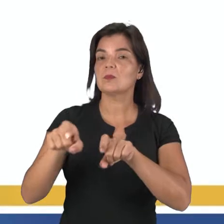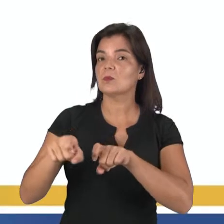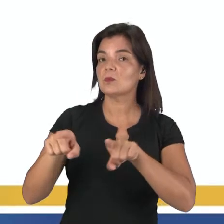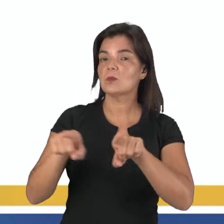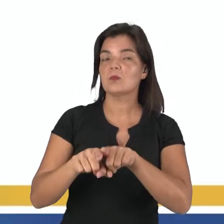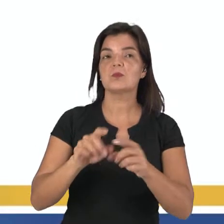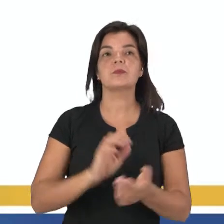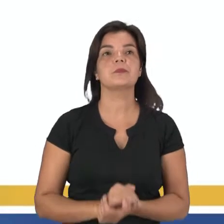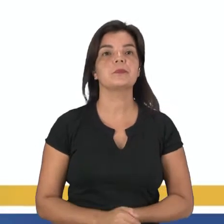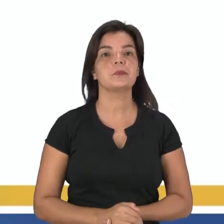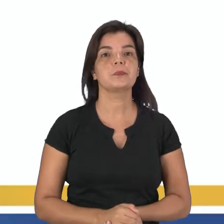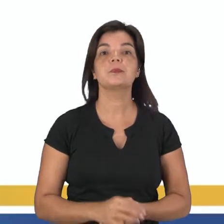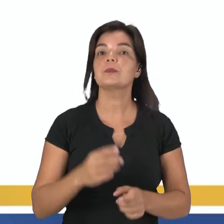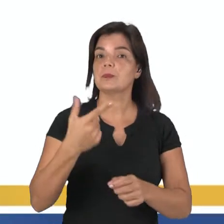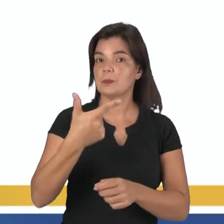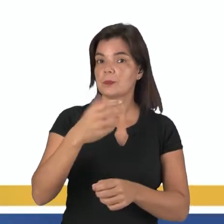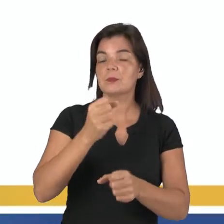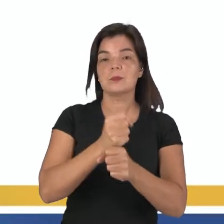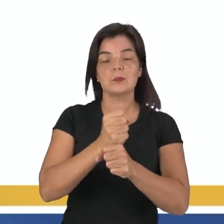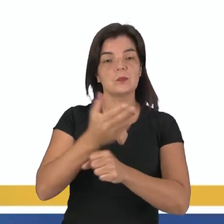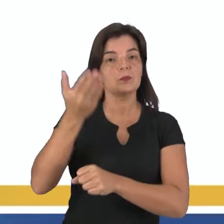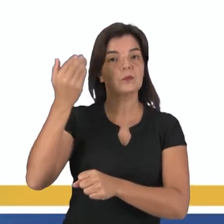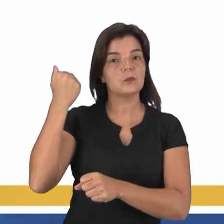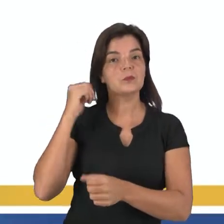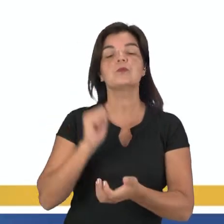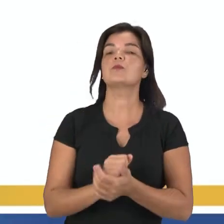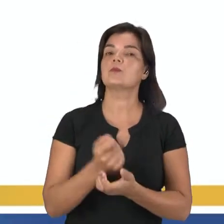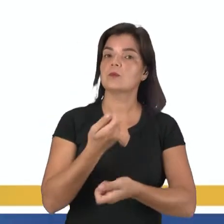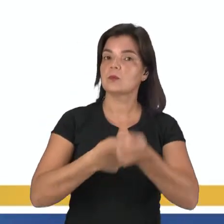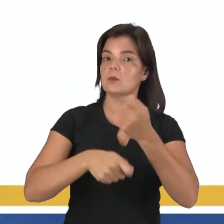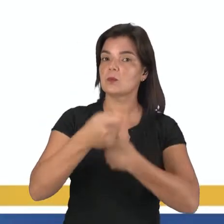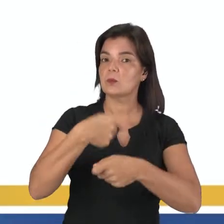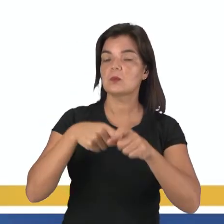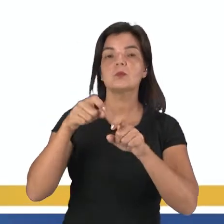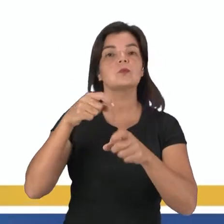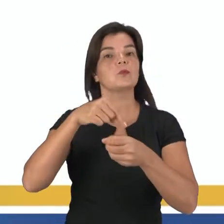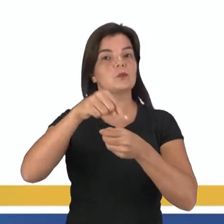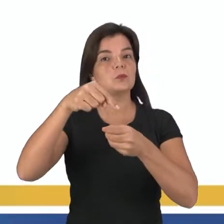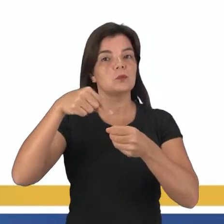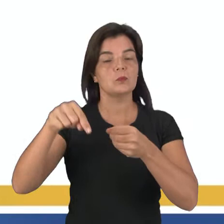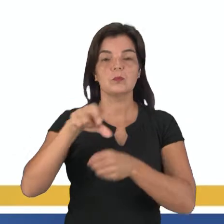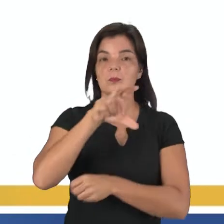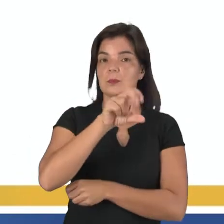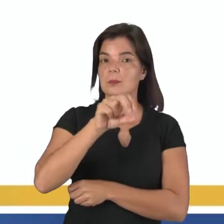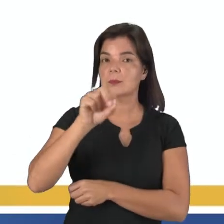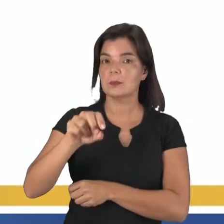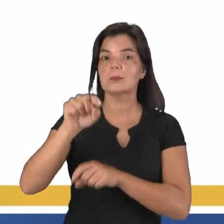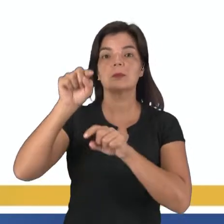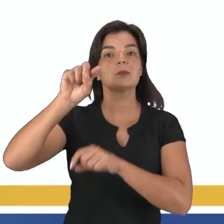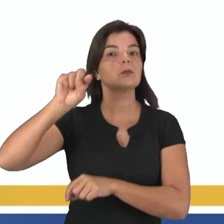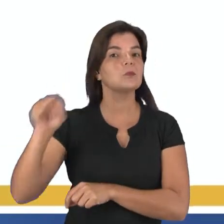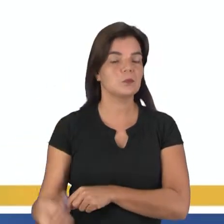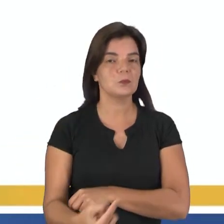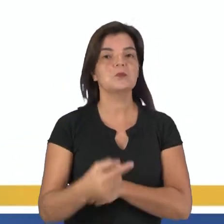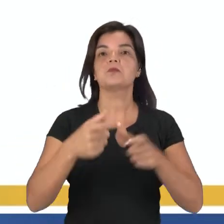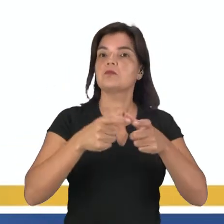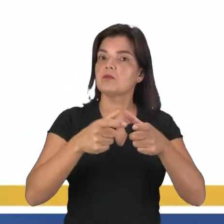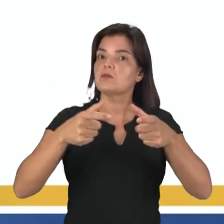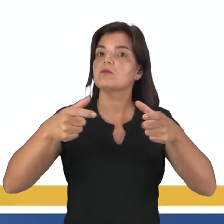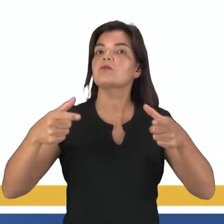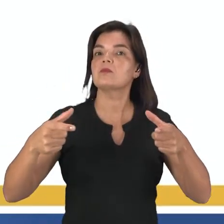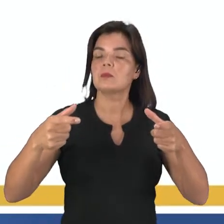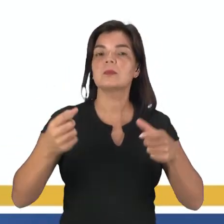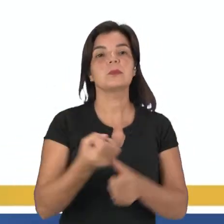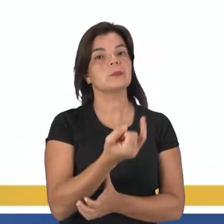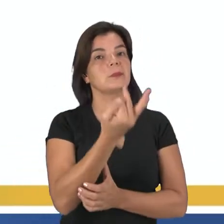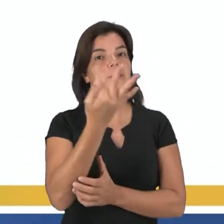Nas últimas duas décadas, a economia dos municípios, até 500 mil habitantes, cresceu. Olha só a